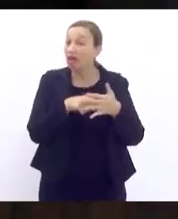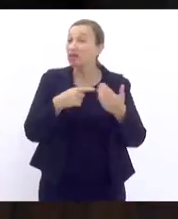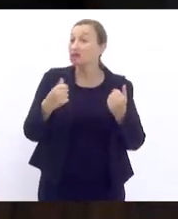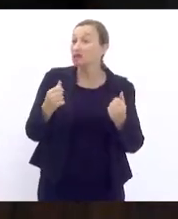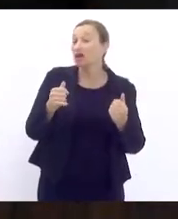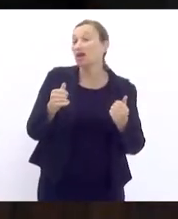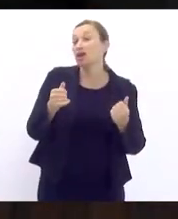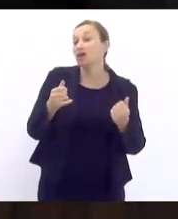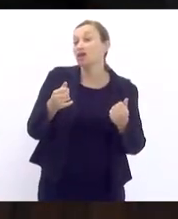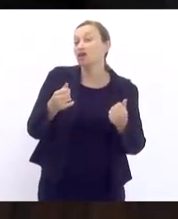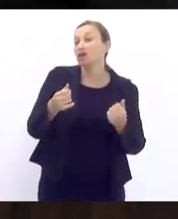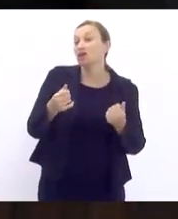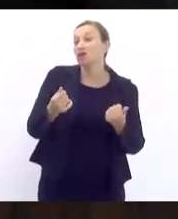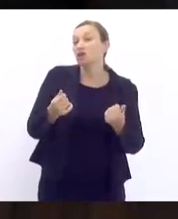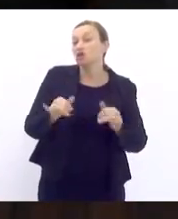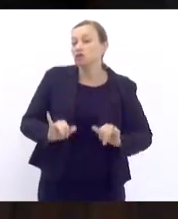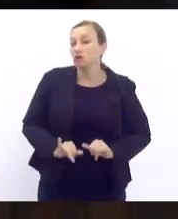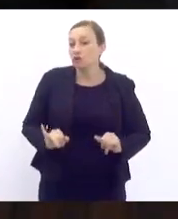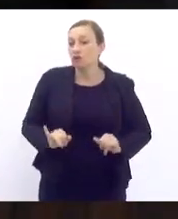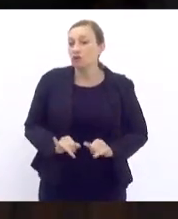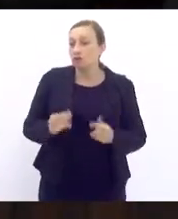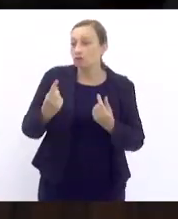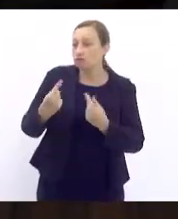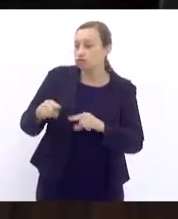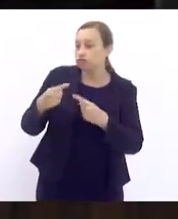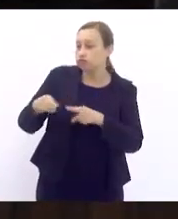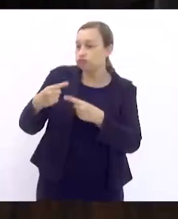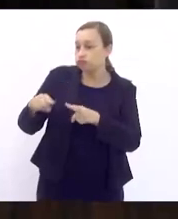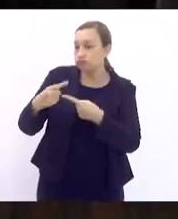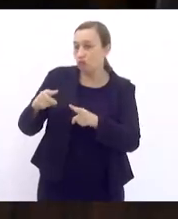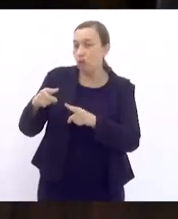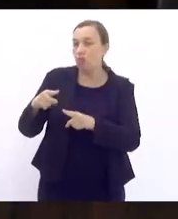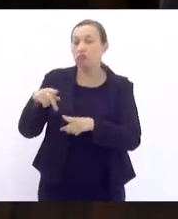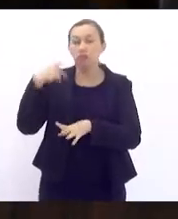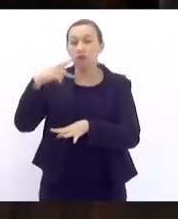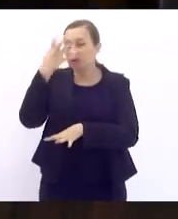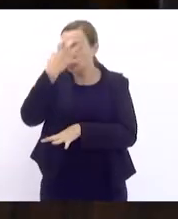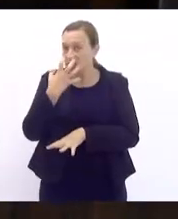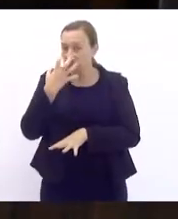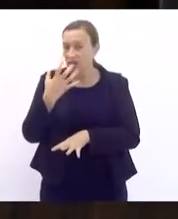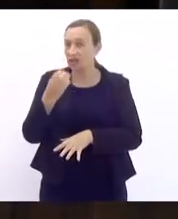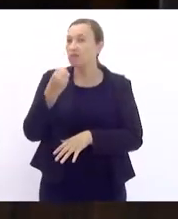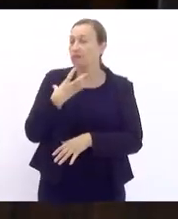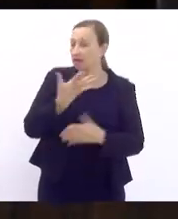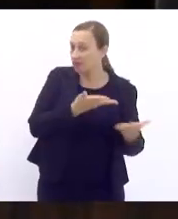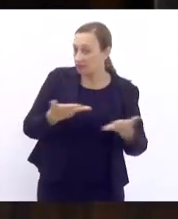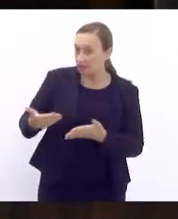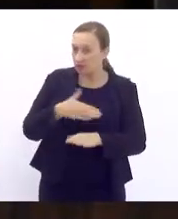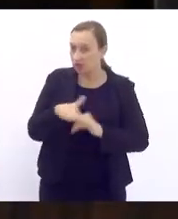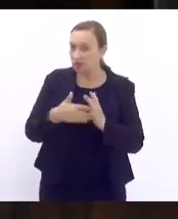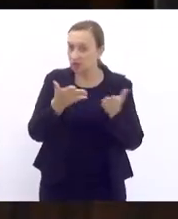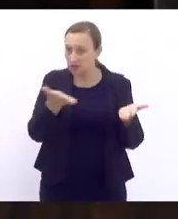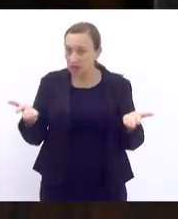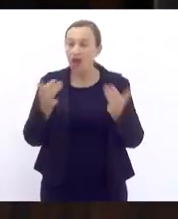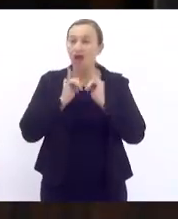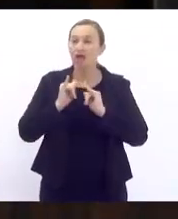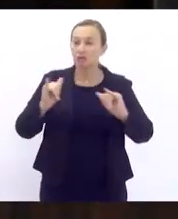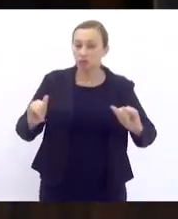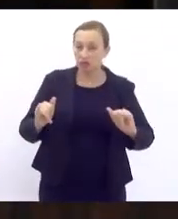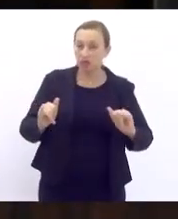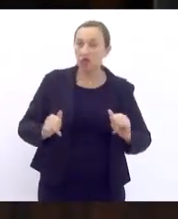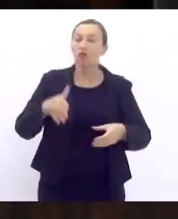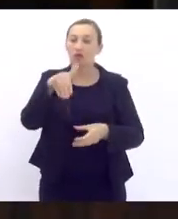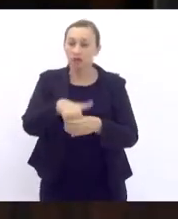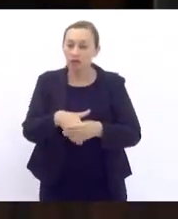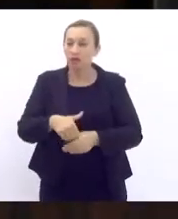uma perseguição política gravíssima no município. Sejam bem-vindos, todos vocês. Anuncio em